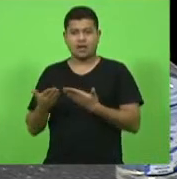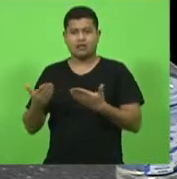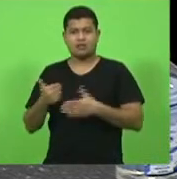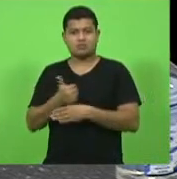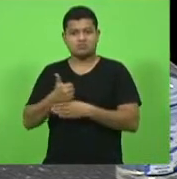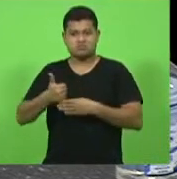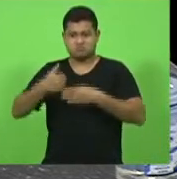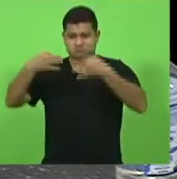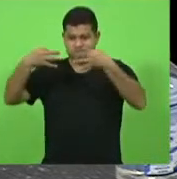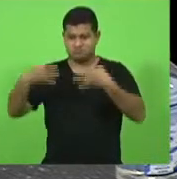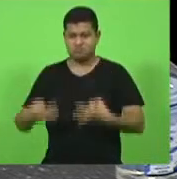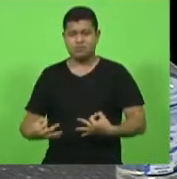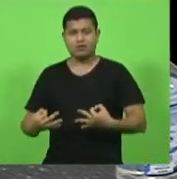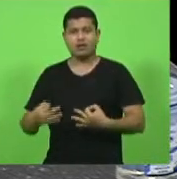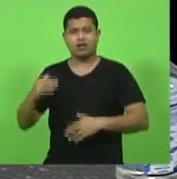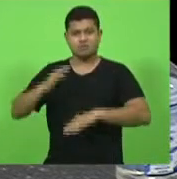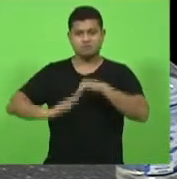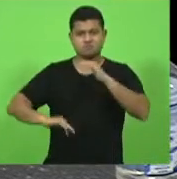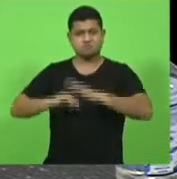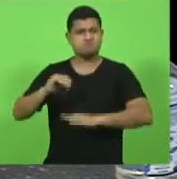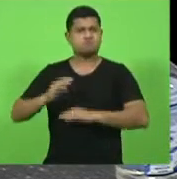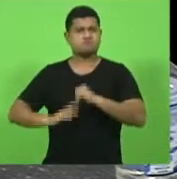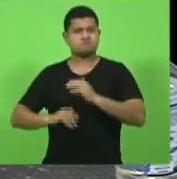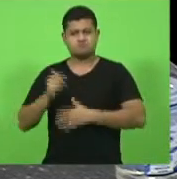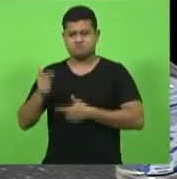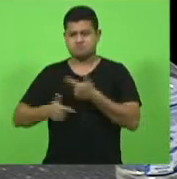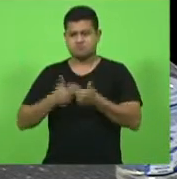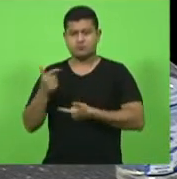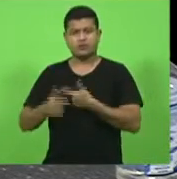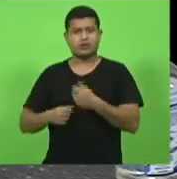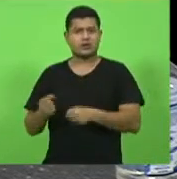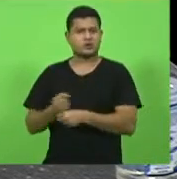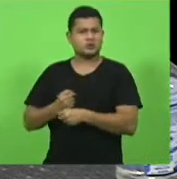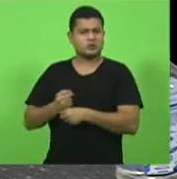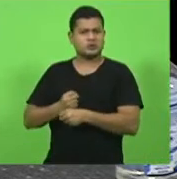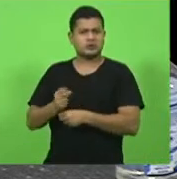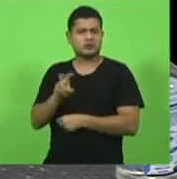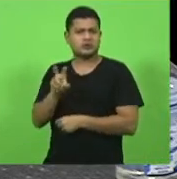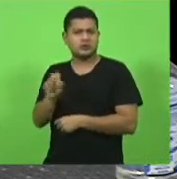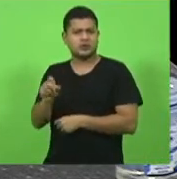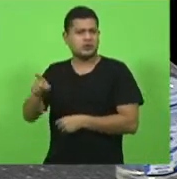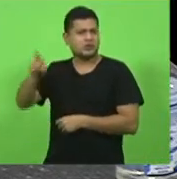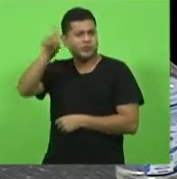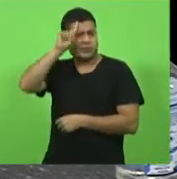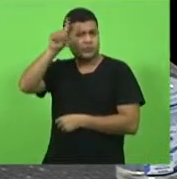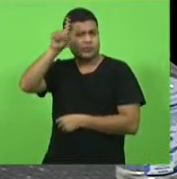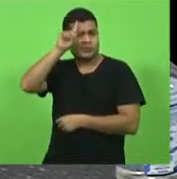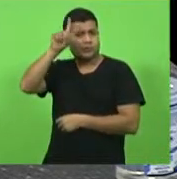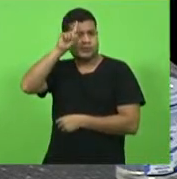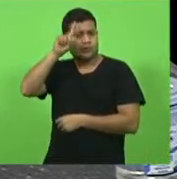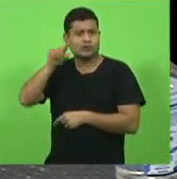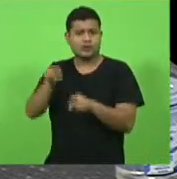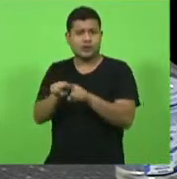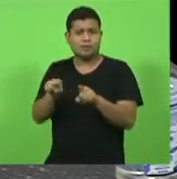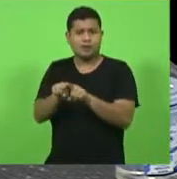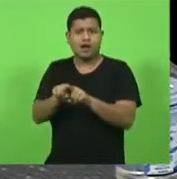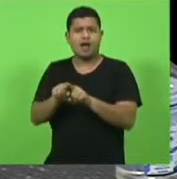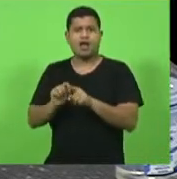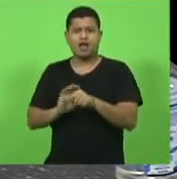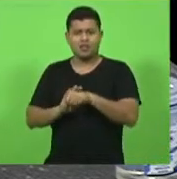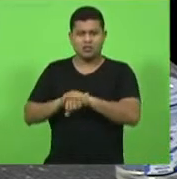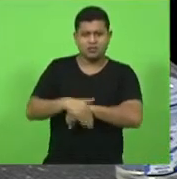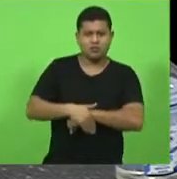atuação por 50 anos dia após dia dia noite finais de semana